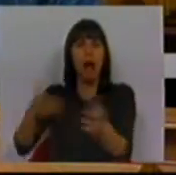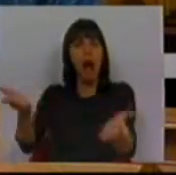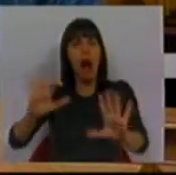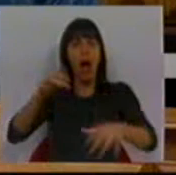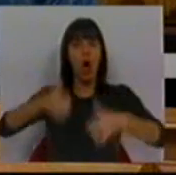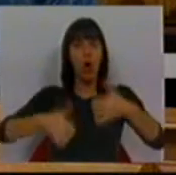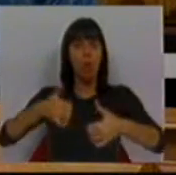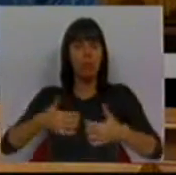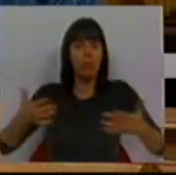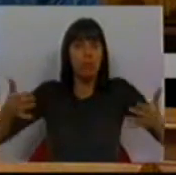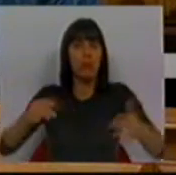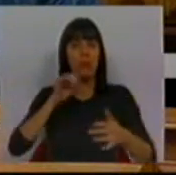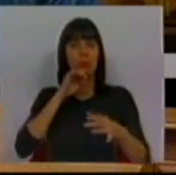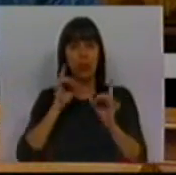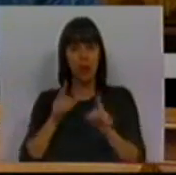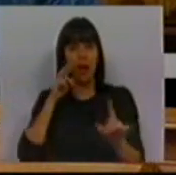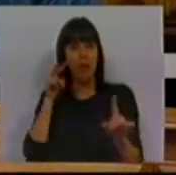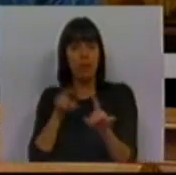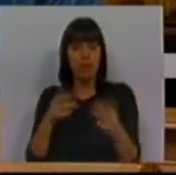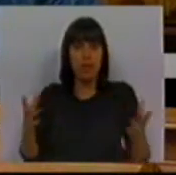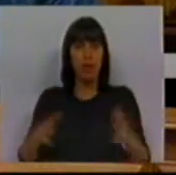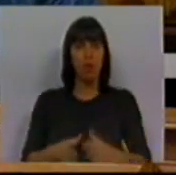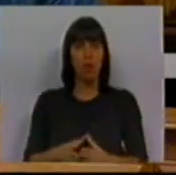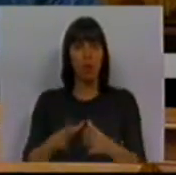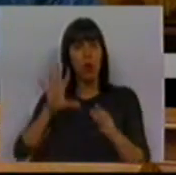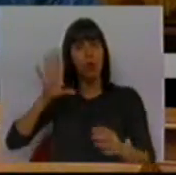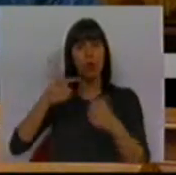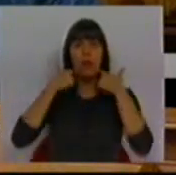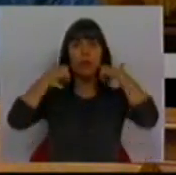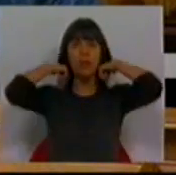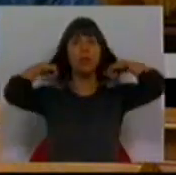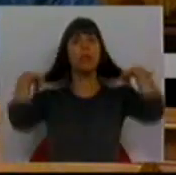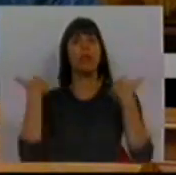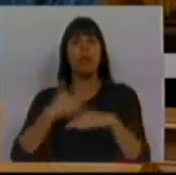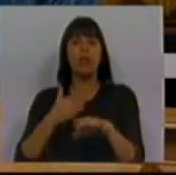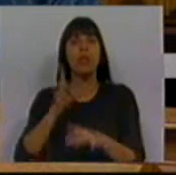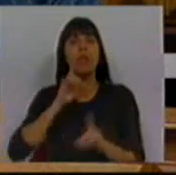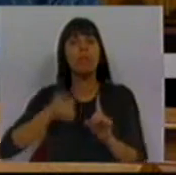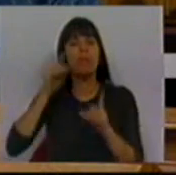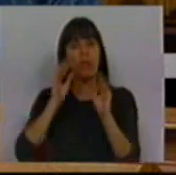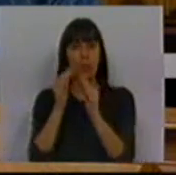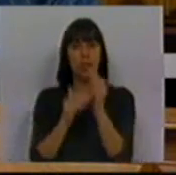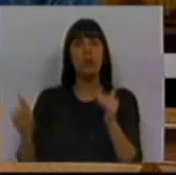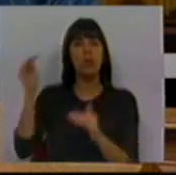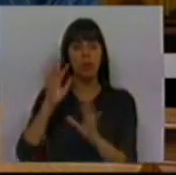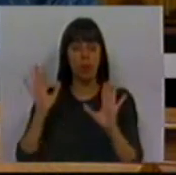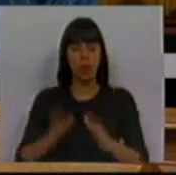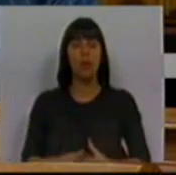competitivas e, provavelmente, é essa a visão que têm do país e de um setor fundamental como o setor de ensino superior.